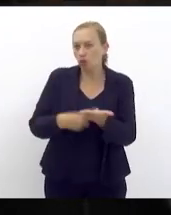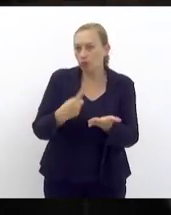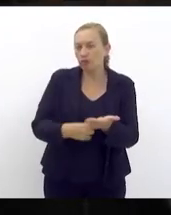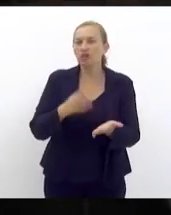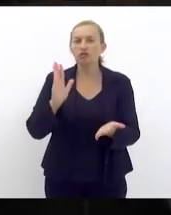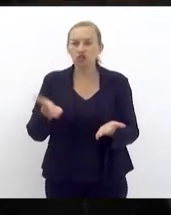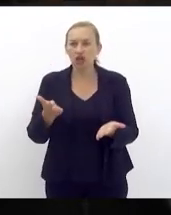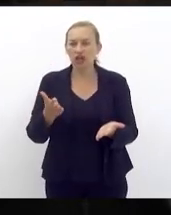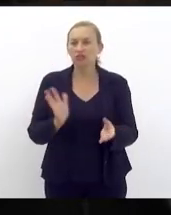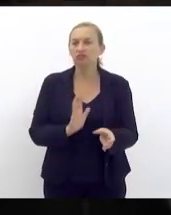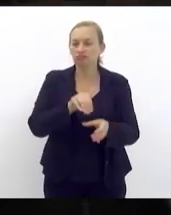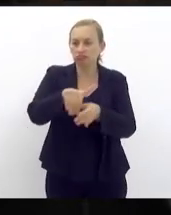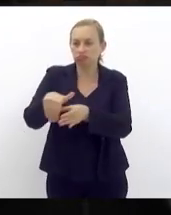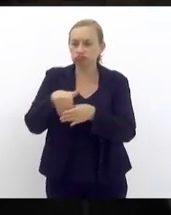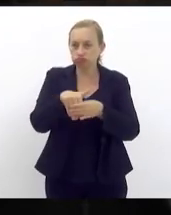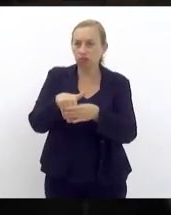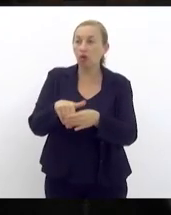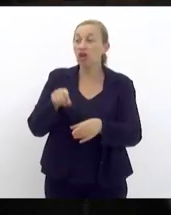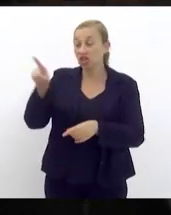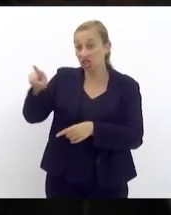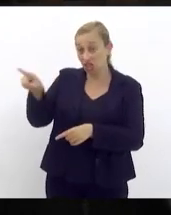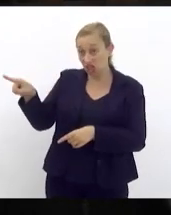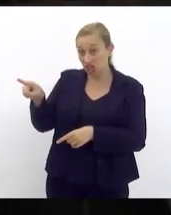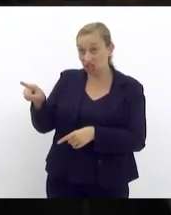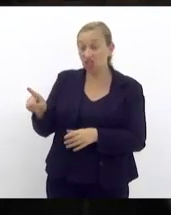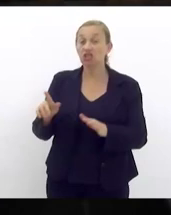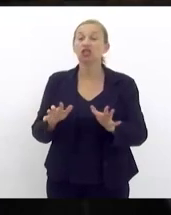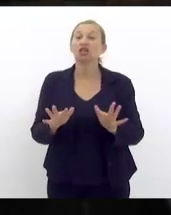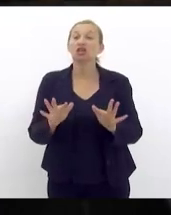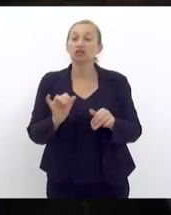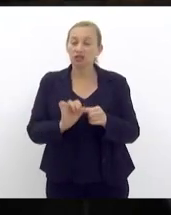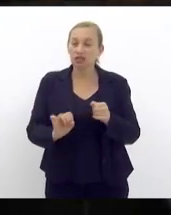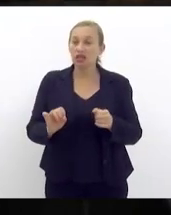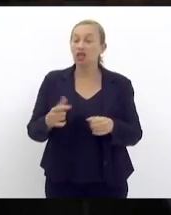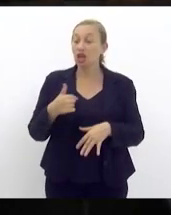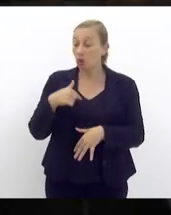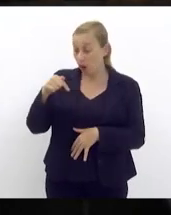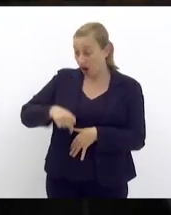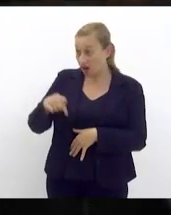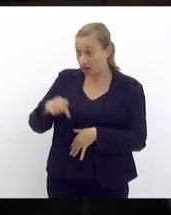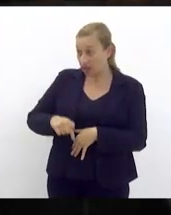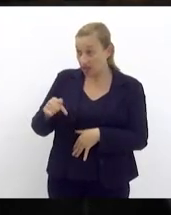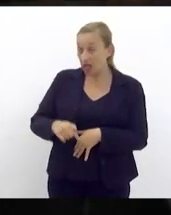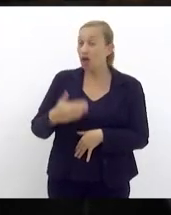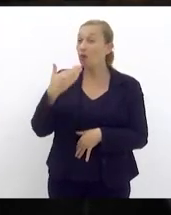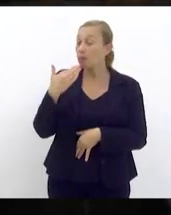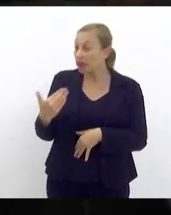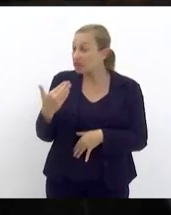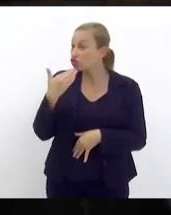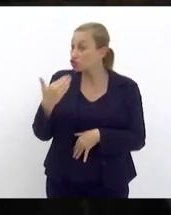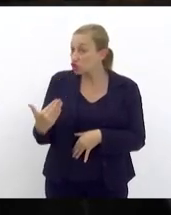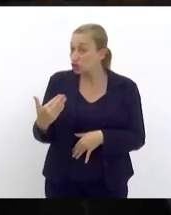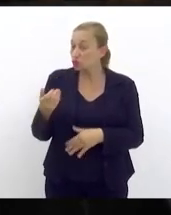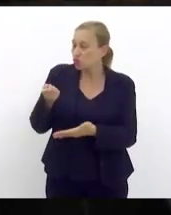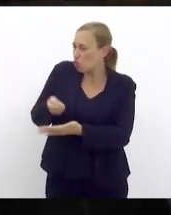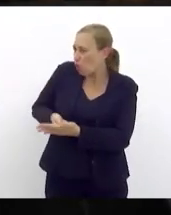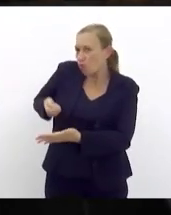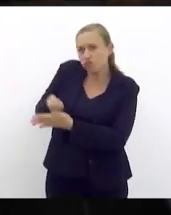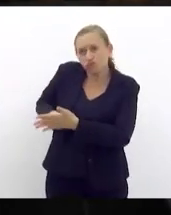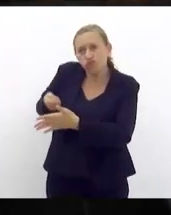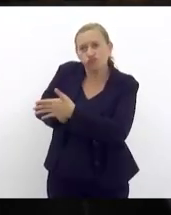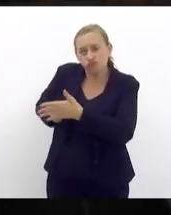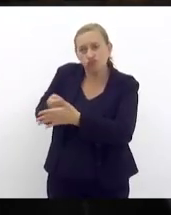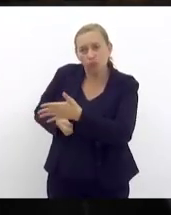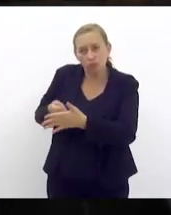campanha que eles fizeram perante as pessoas e eu estou aqui buscando cobrar buscando